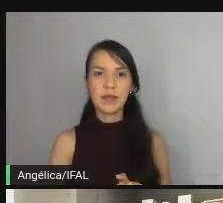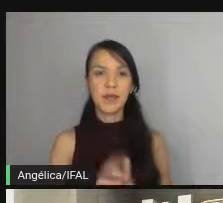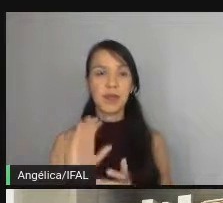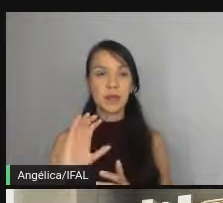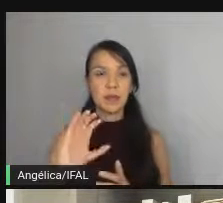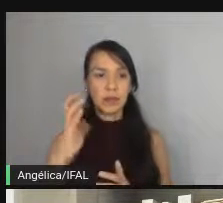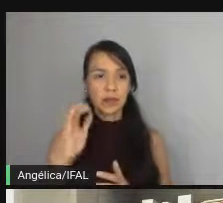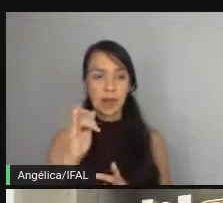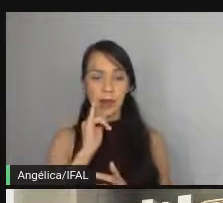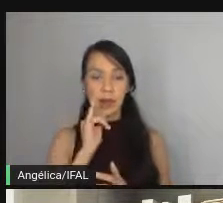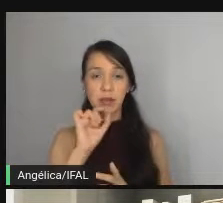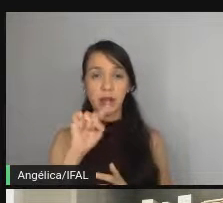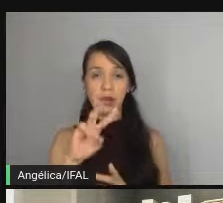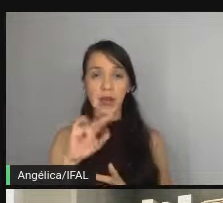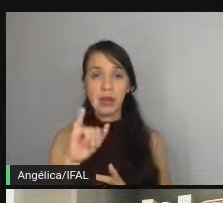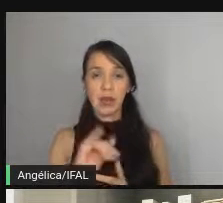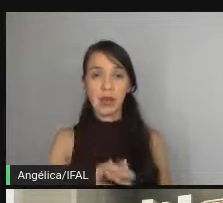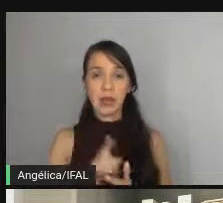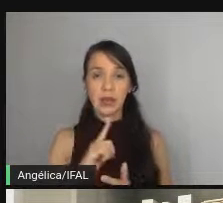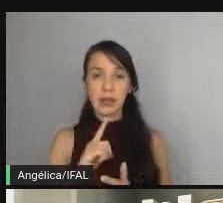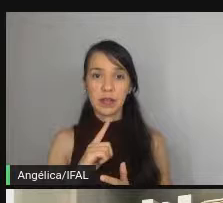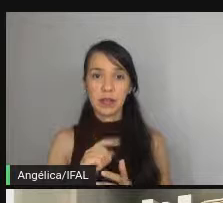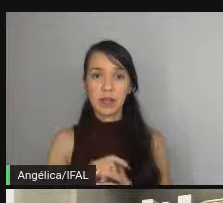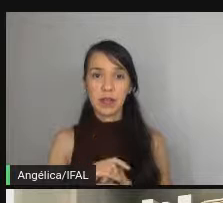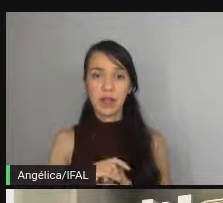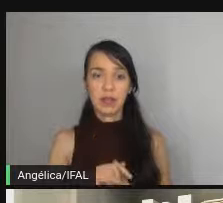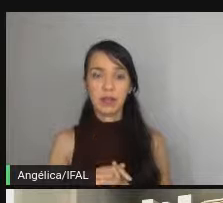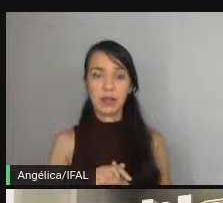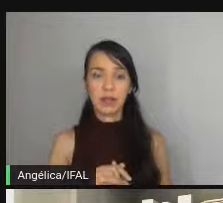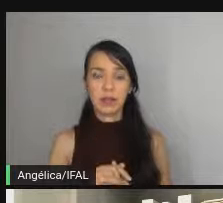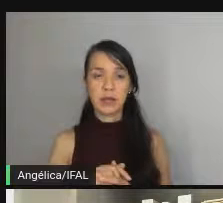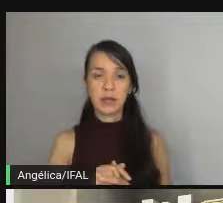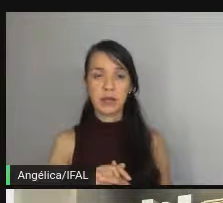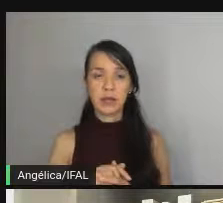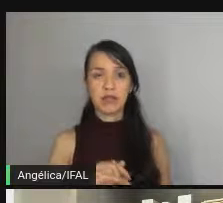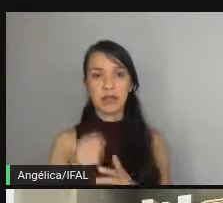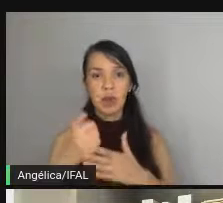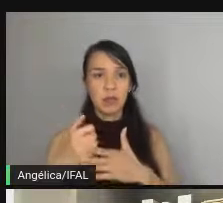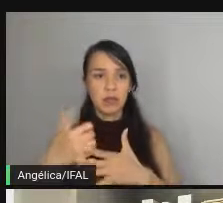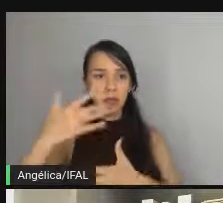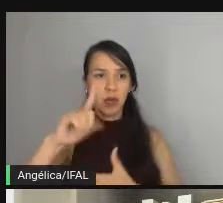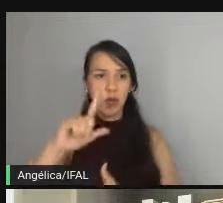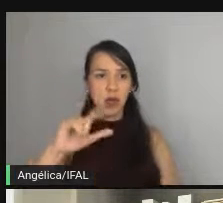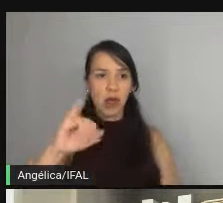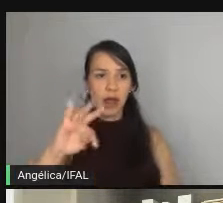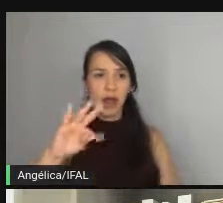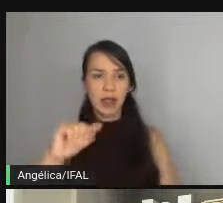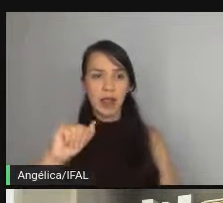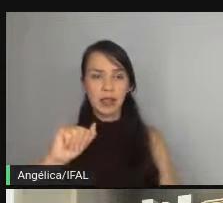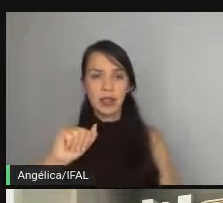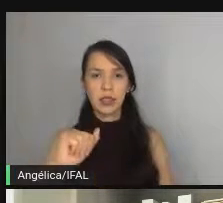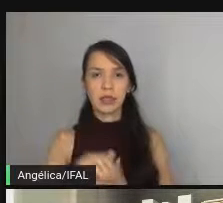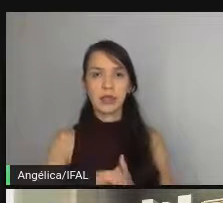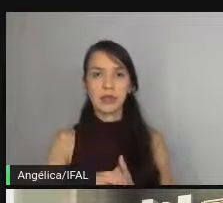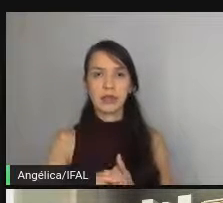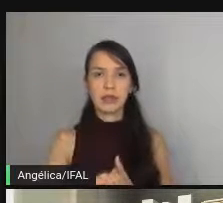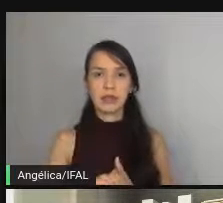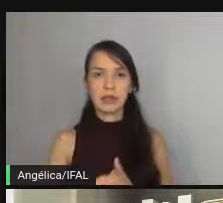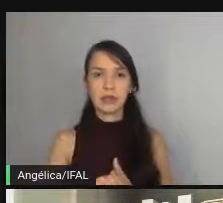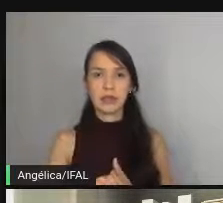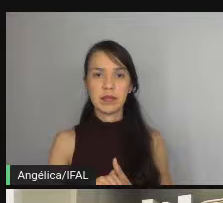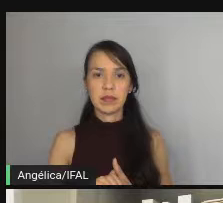vão ser um conjunto uma lista e descritores